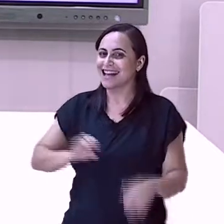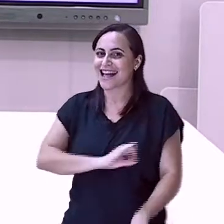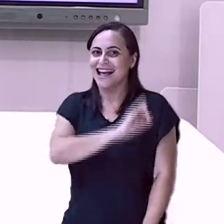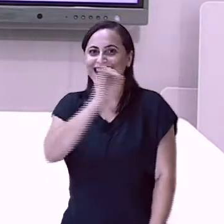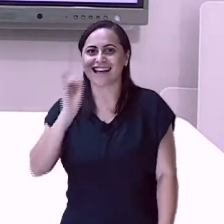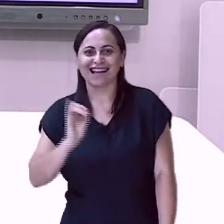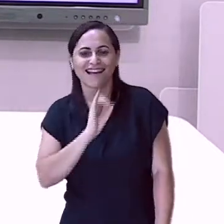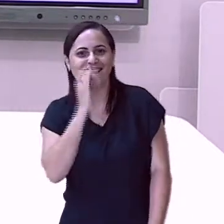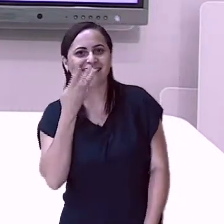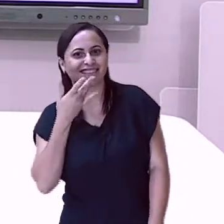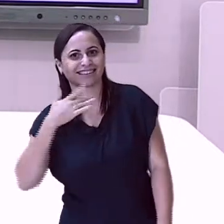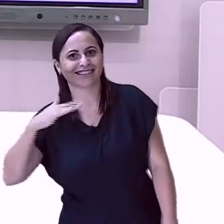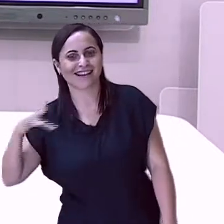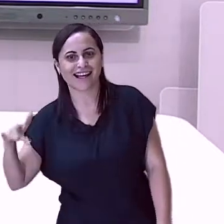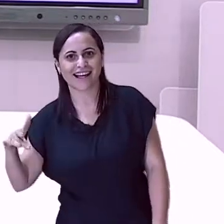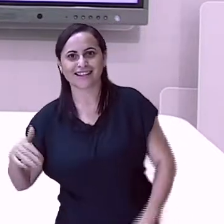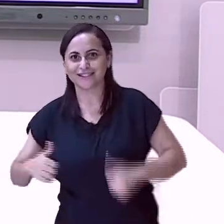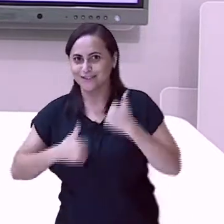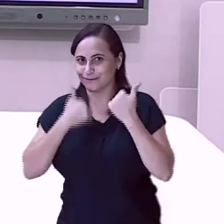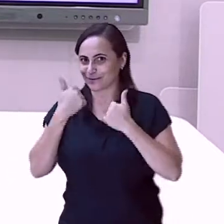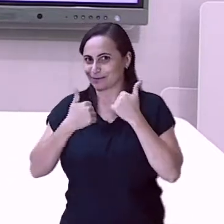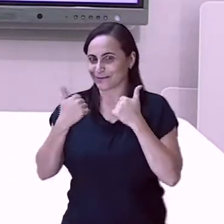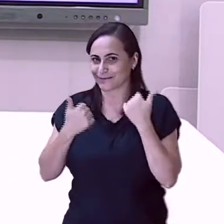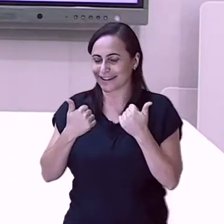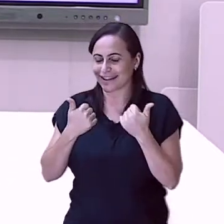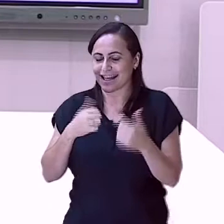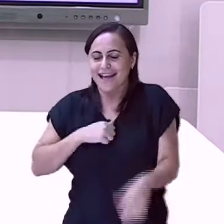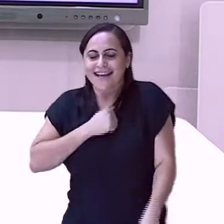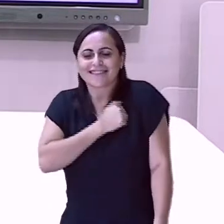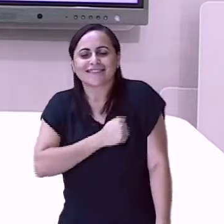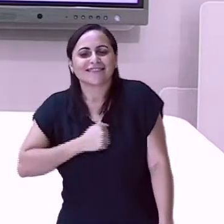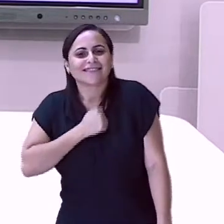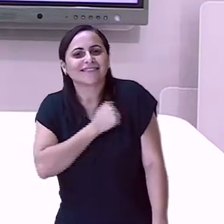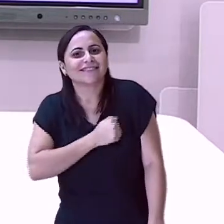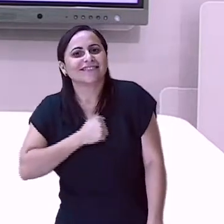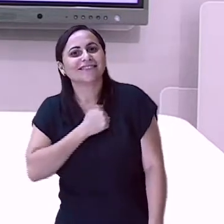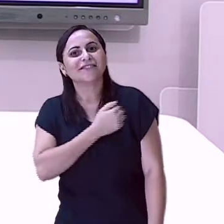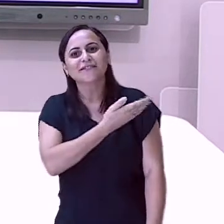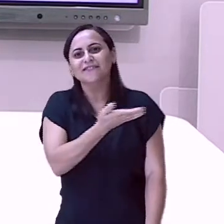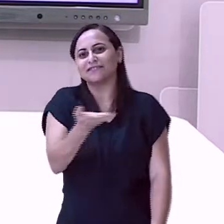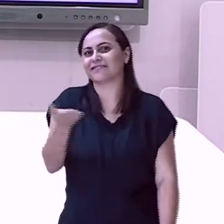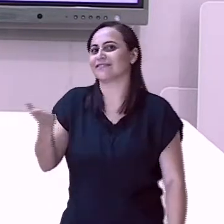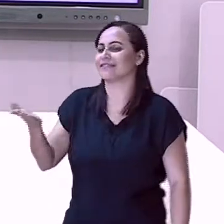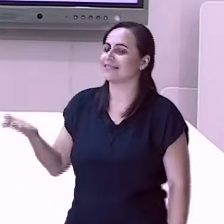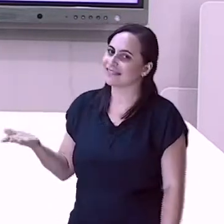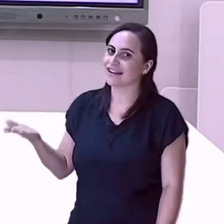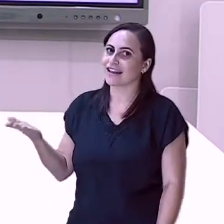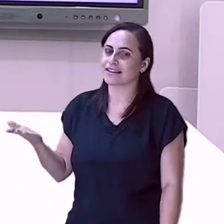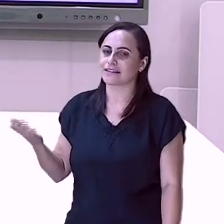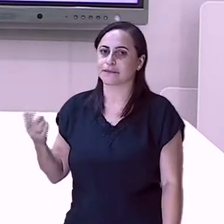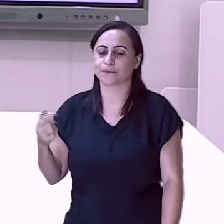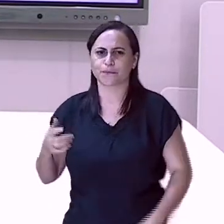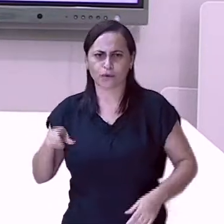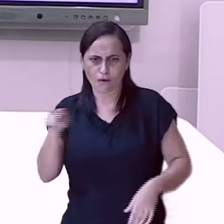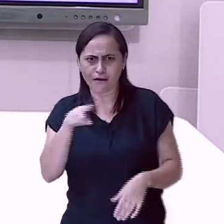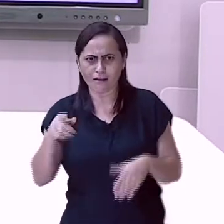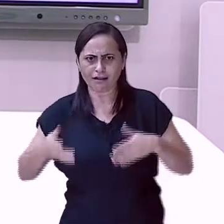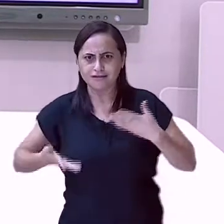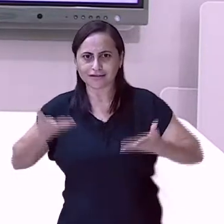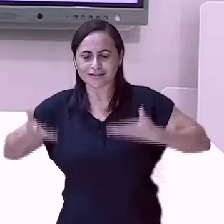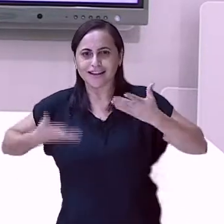crianças, tudo bem? Eu estava morrendo de saudade de vocês. Estão animadas?